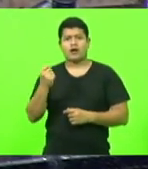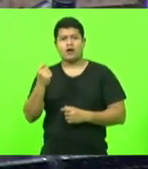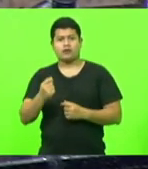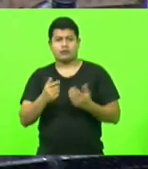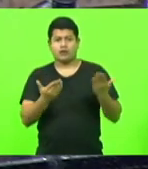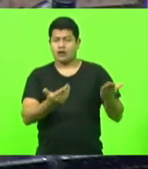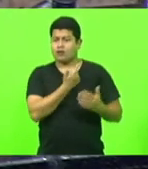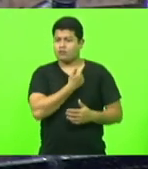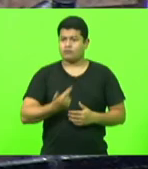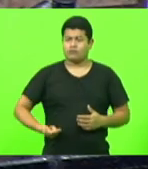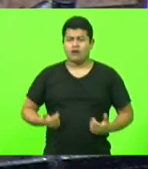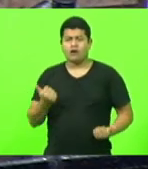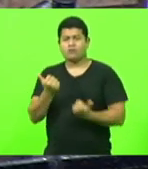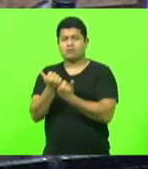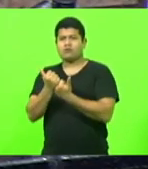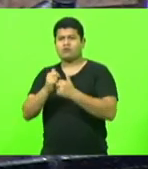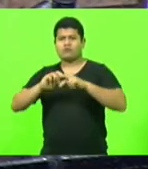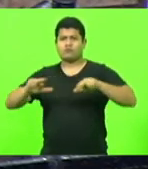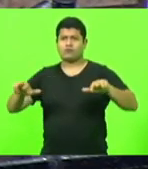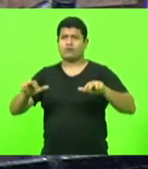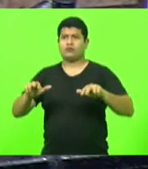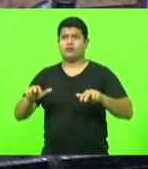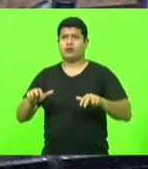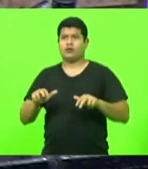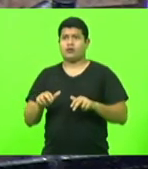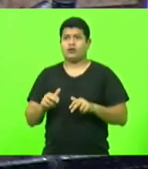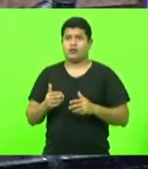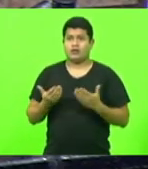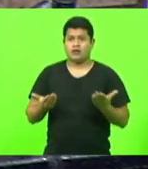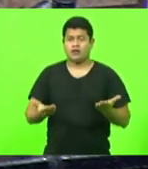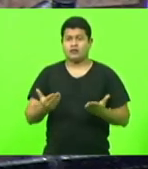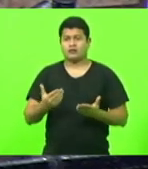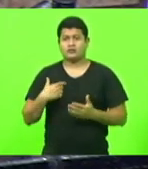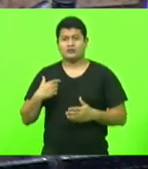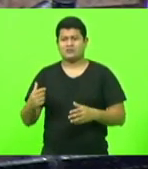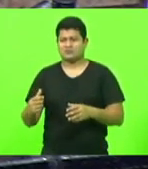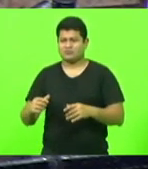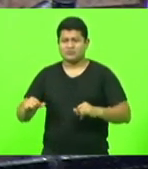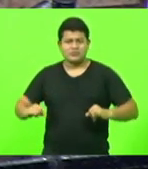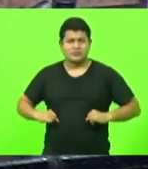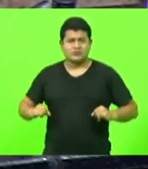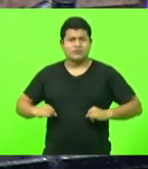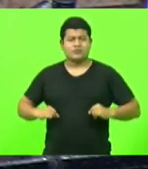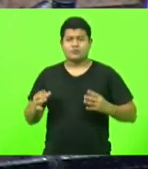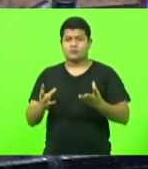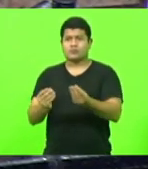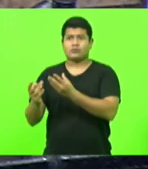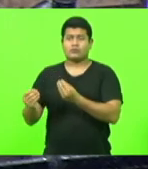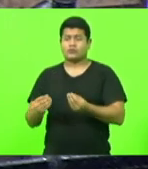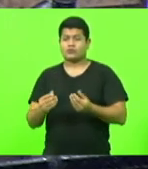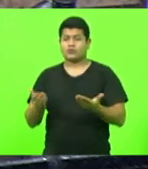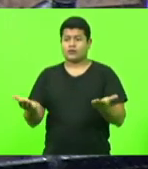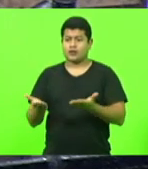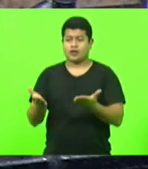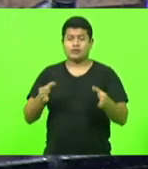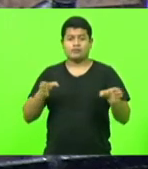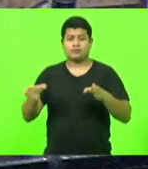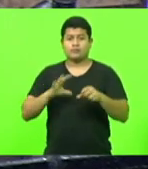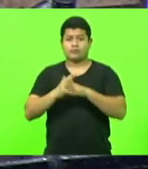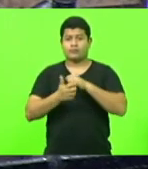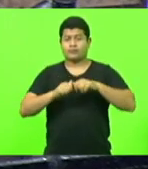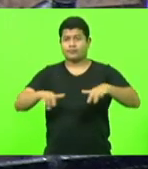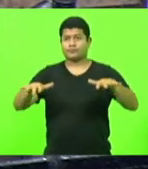apoie, que ajude os que mais sentiram o recesso da pandemia, os que mais